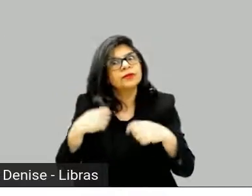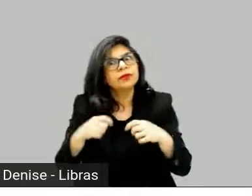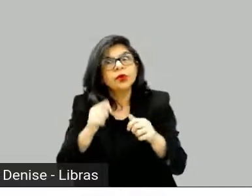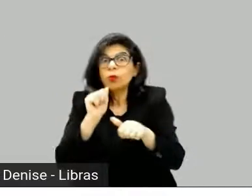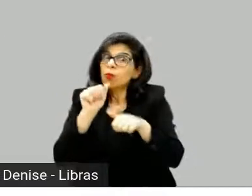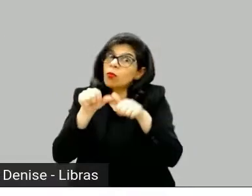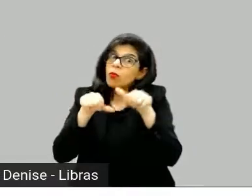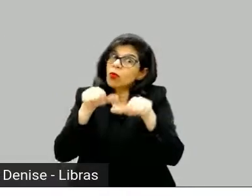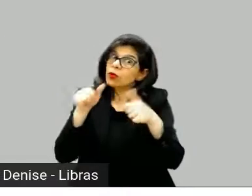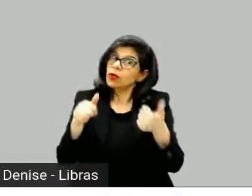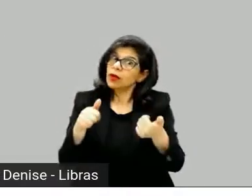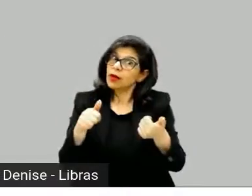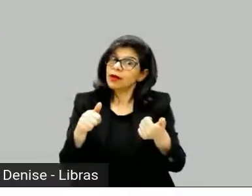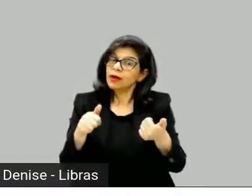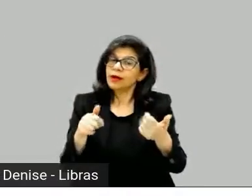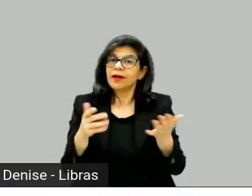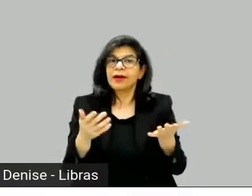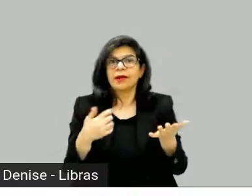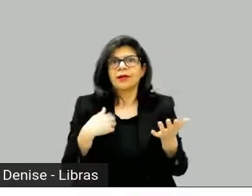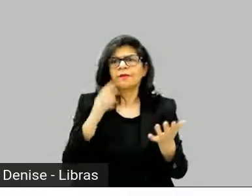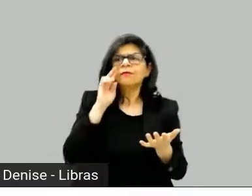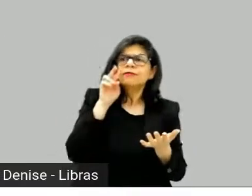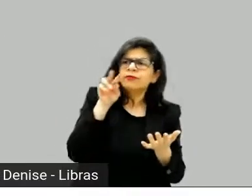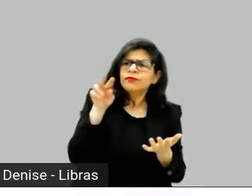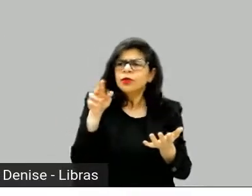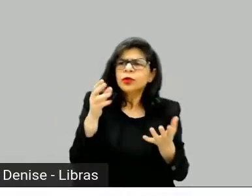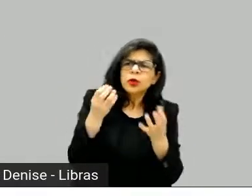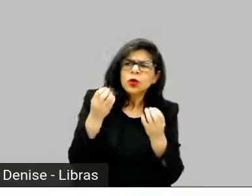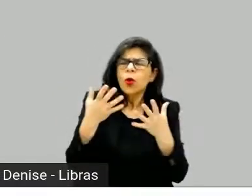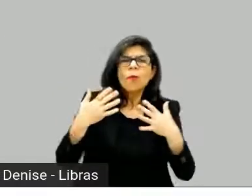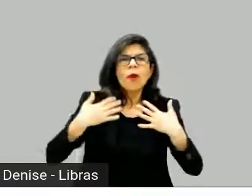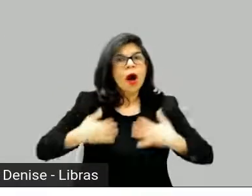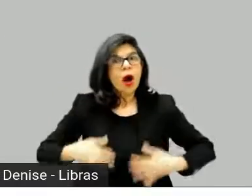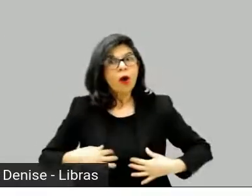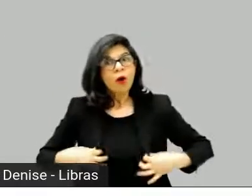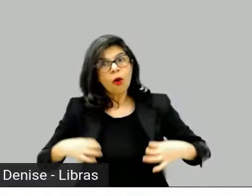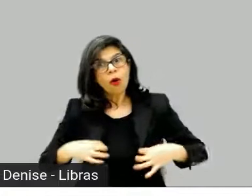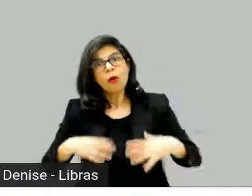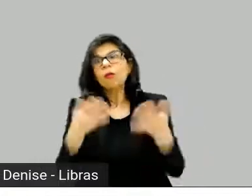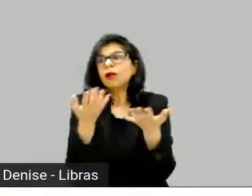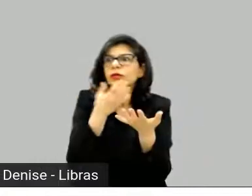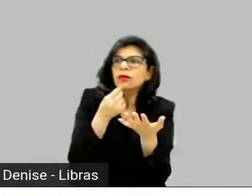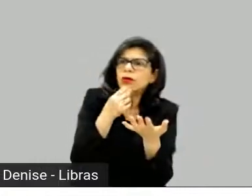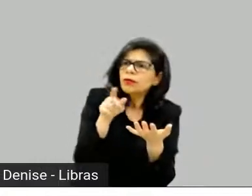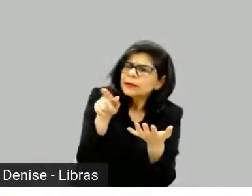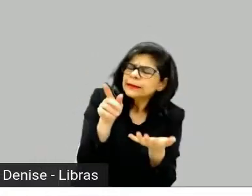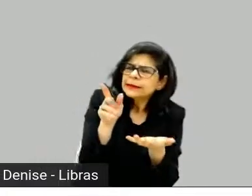então vai ver a roupa do Norman Bates, ele é aquilo, um cara meio,